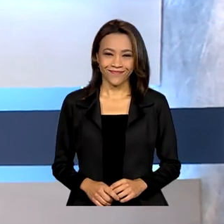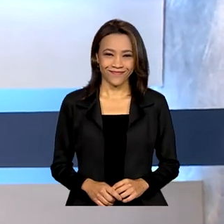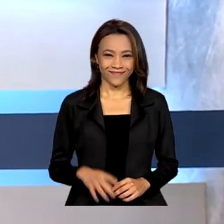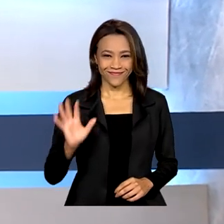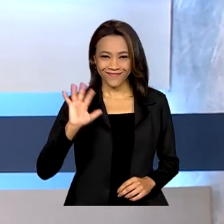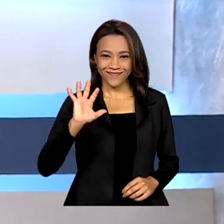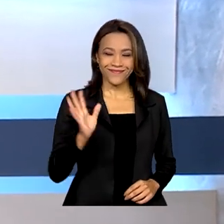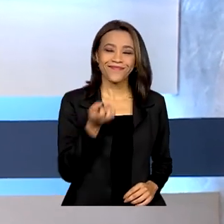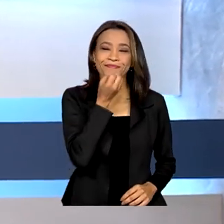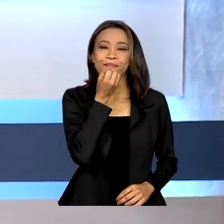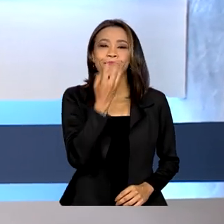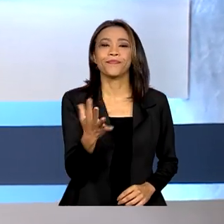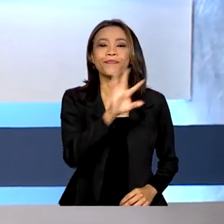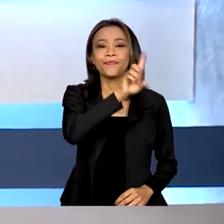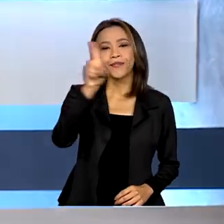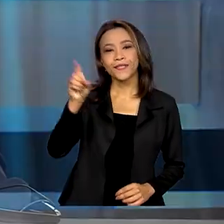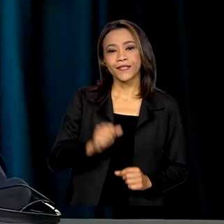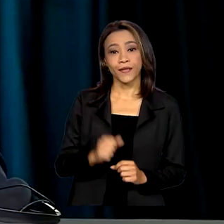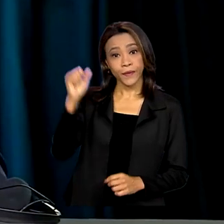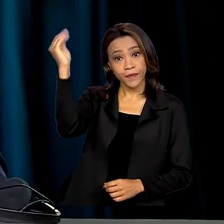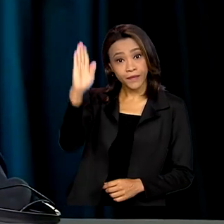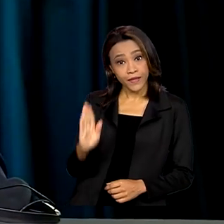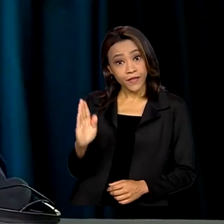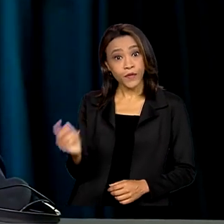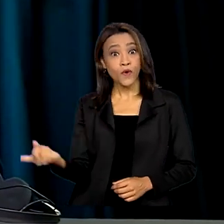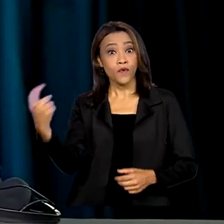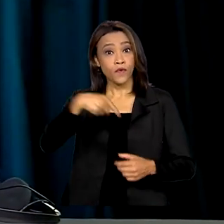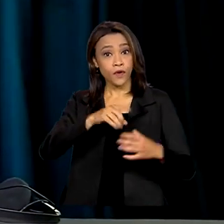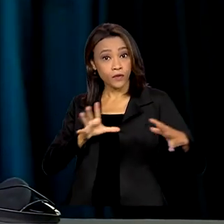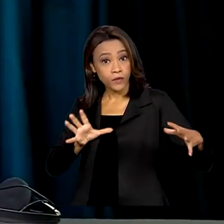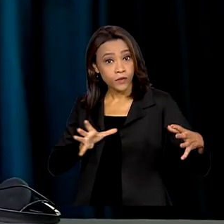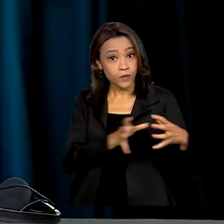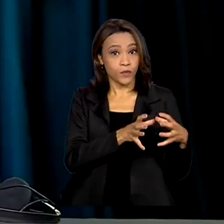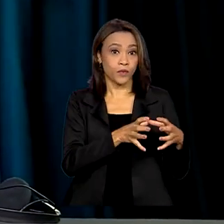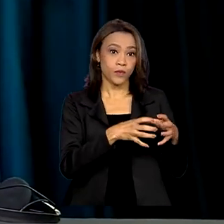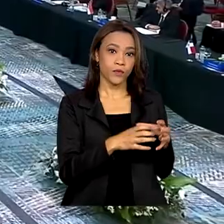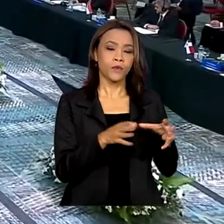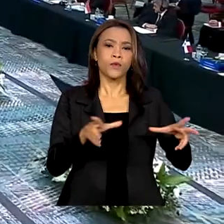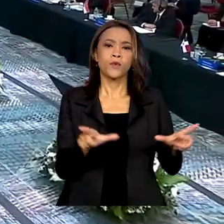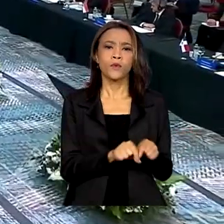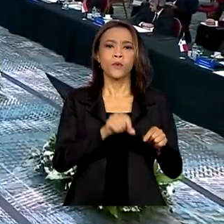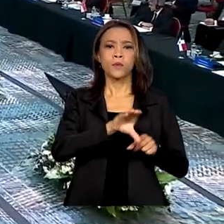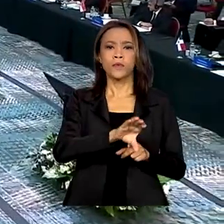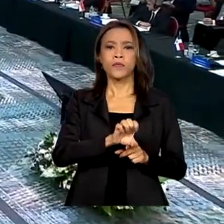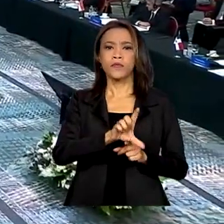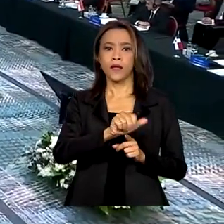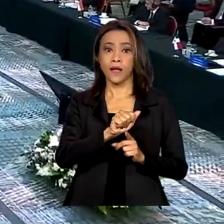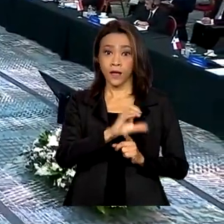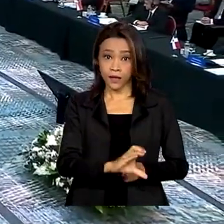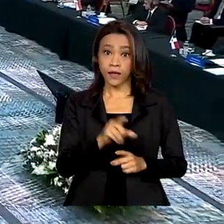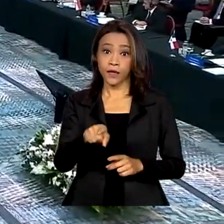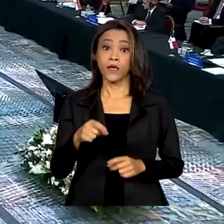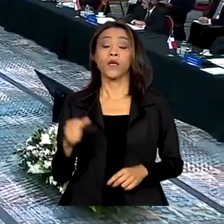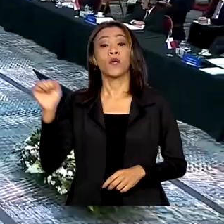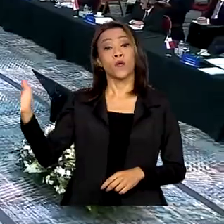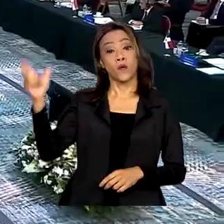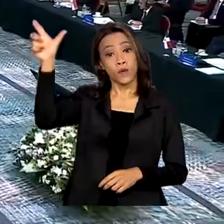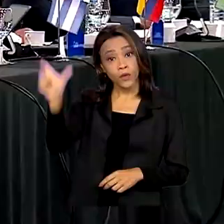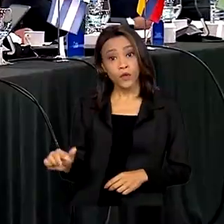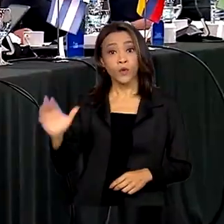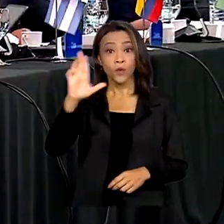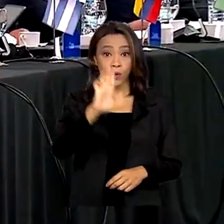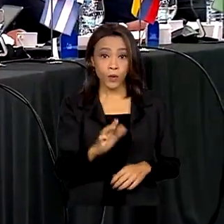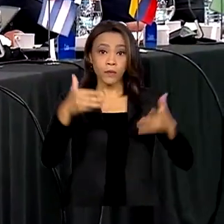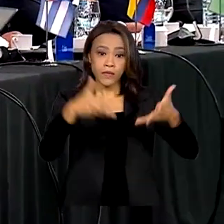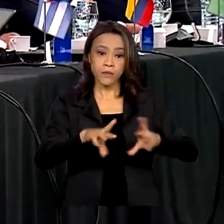Olá, bom dia. O Brasil volta a Selac. Lula participa na Argentina da reunião do grupo que reúne